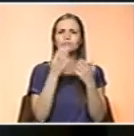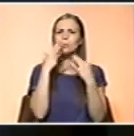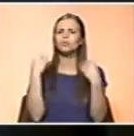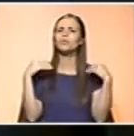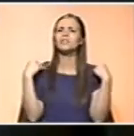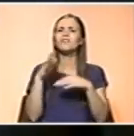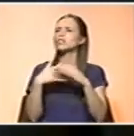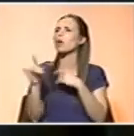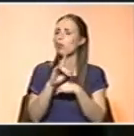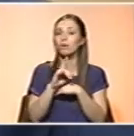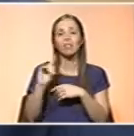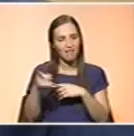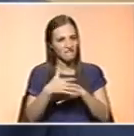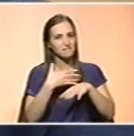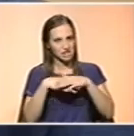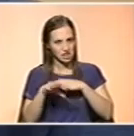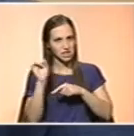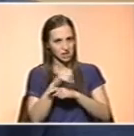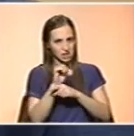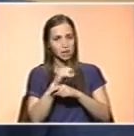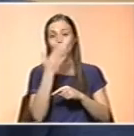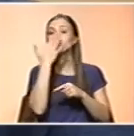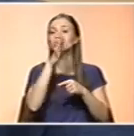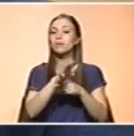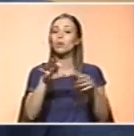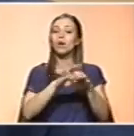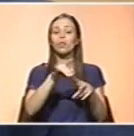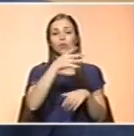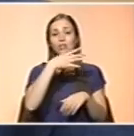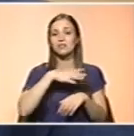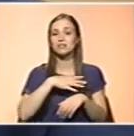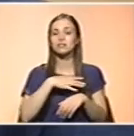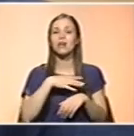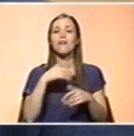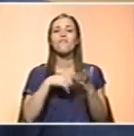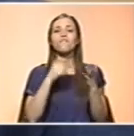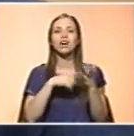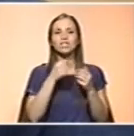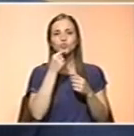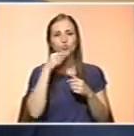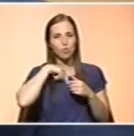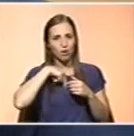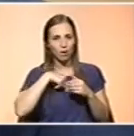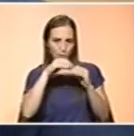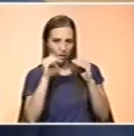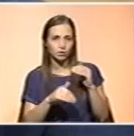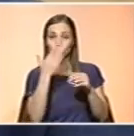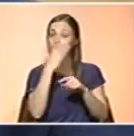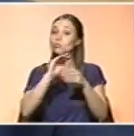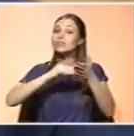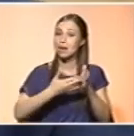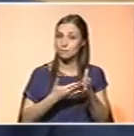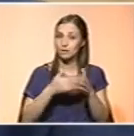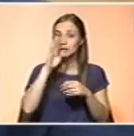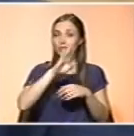fazem? Fazem educação física. Devem fazer educação física. Por exemplo, em relação a isso que me disse, das hipolissemias e nos exames, por exemplo, se